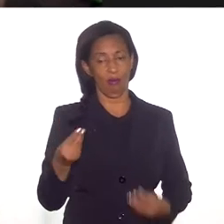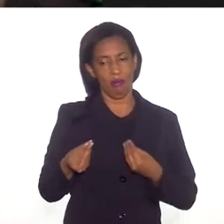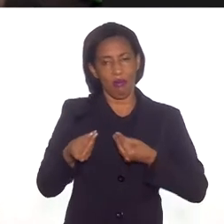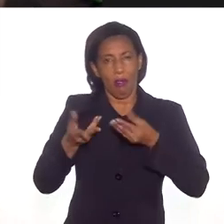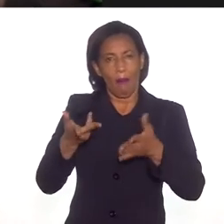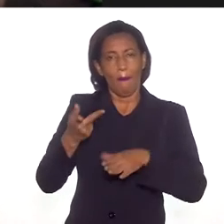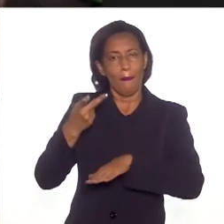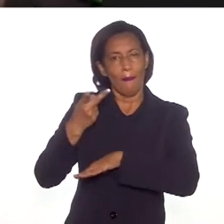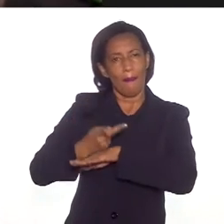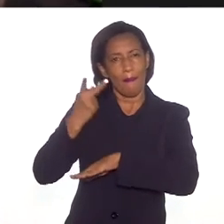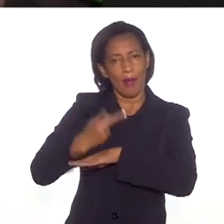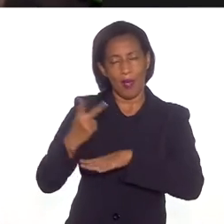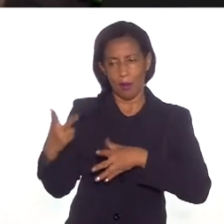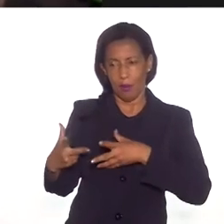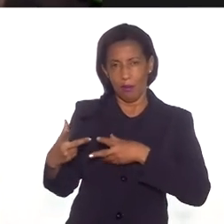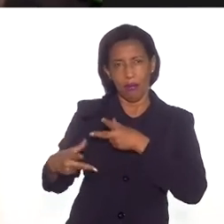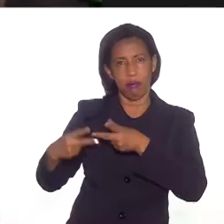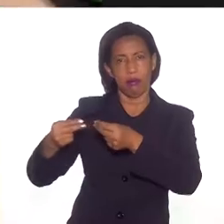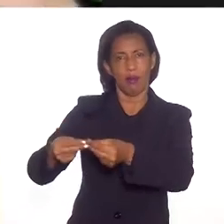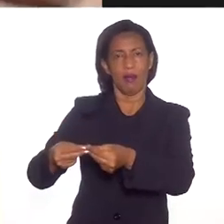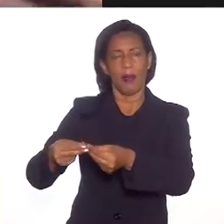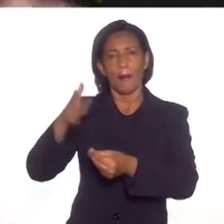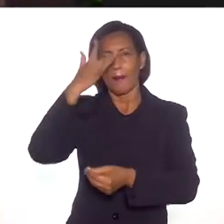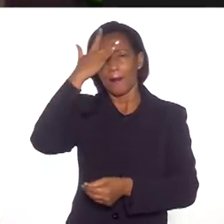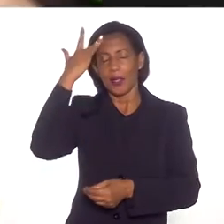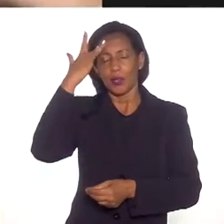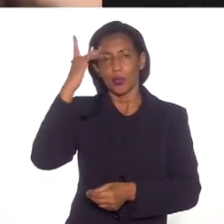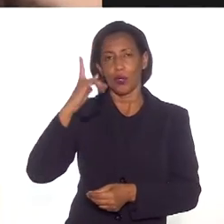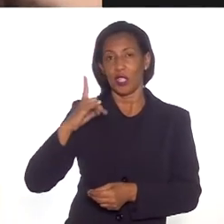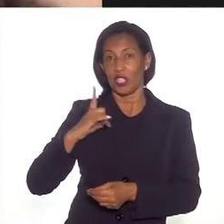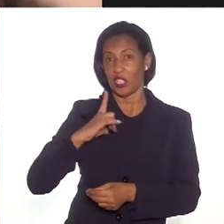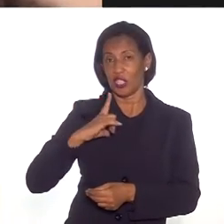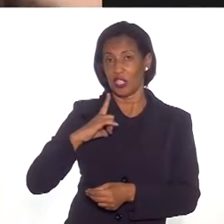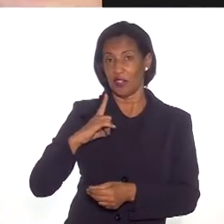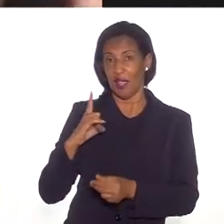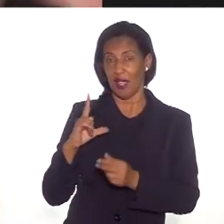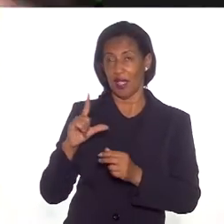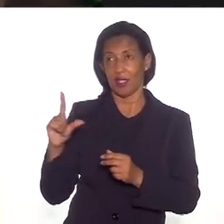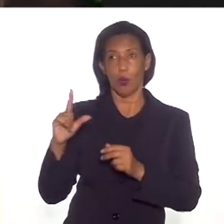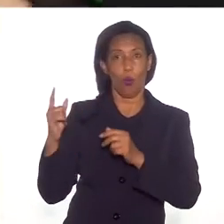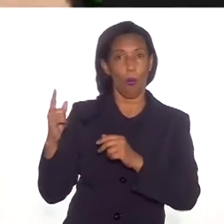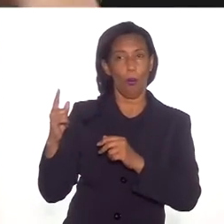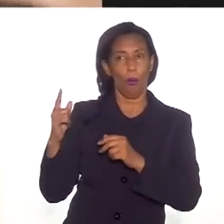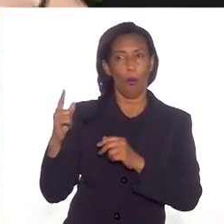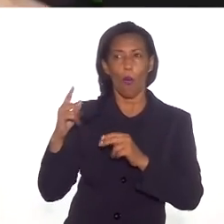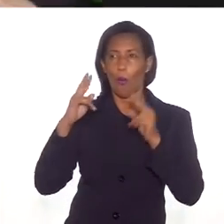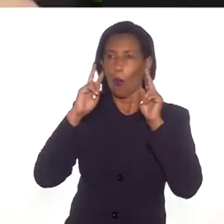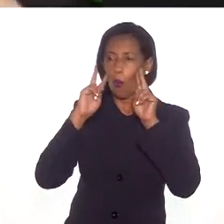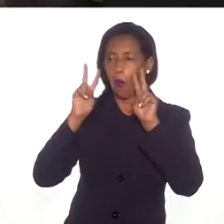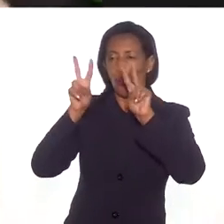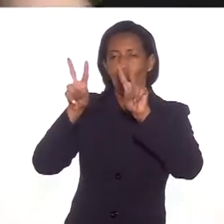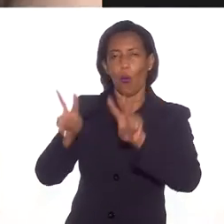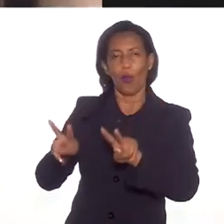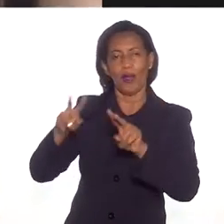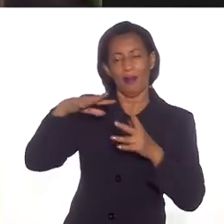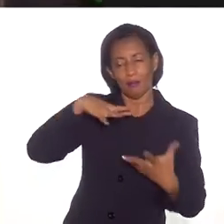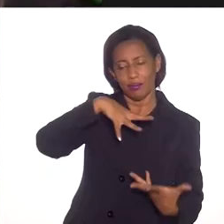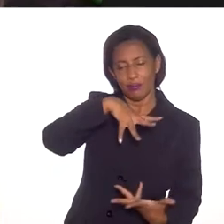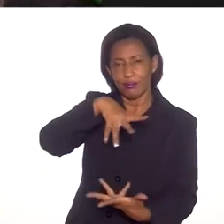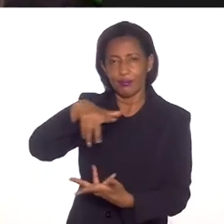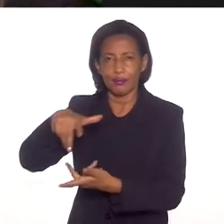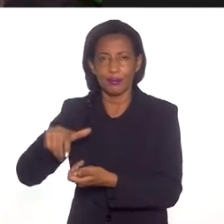oferecia um prêmio por livros que fosse... que tivesse uma repercussão, que tivesse um olhar